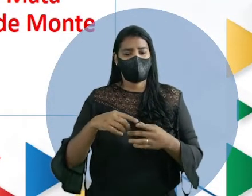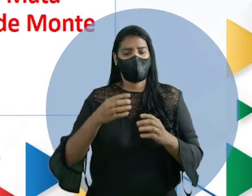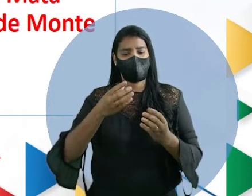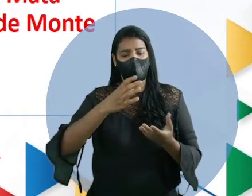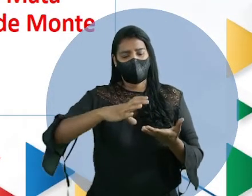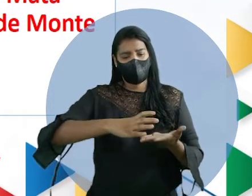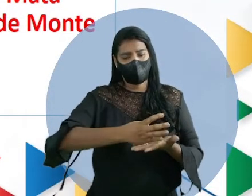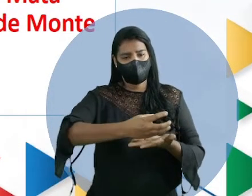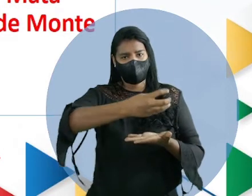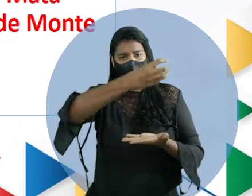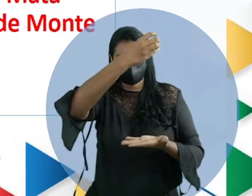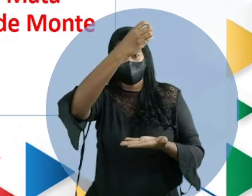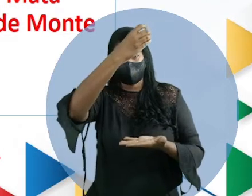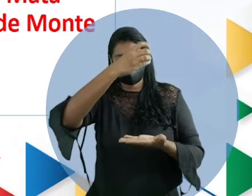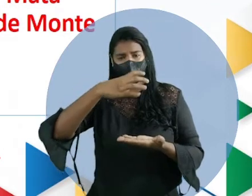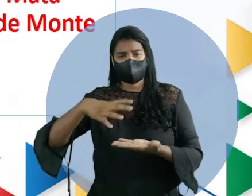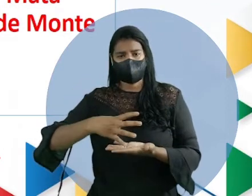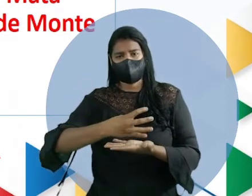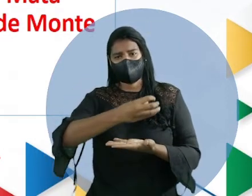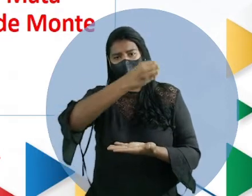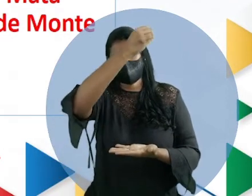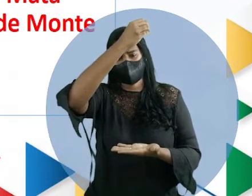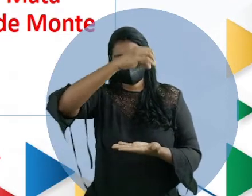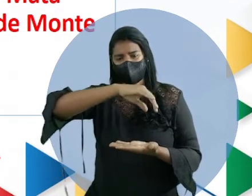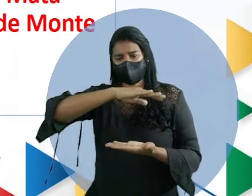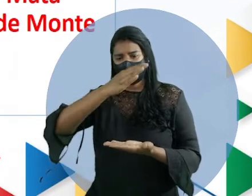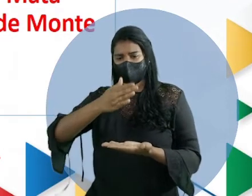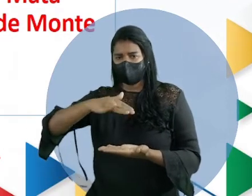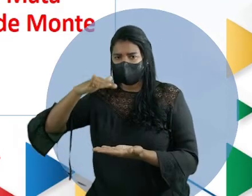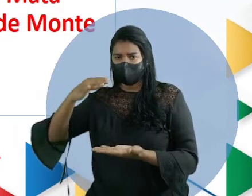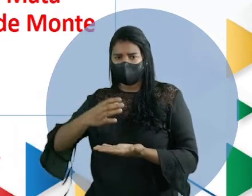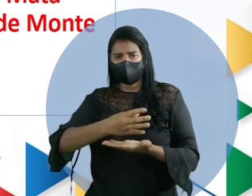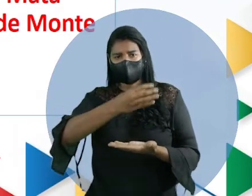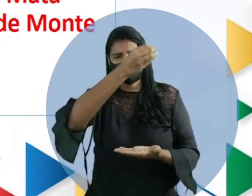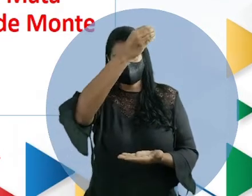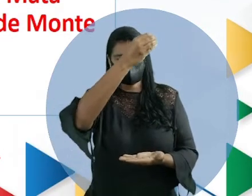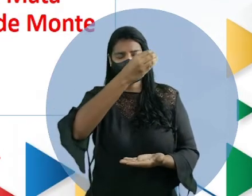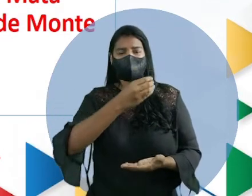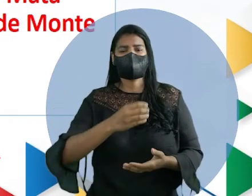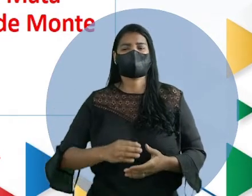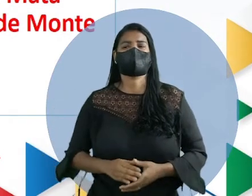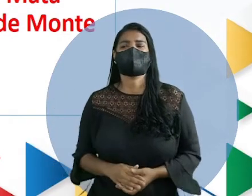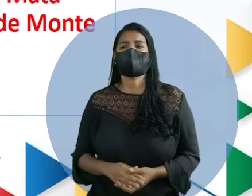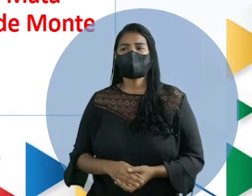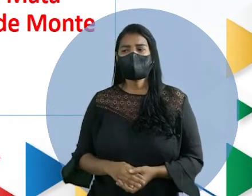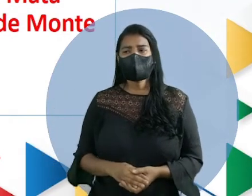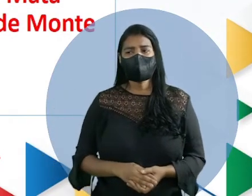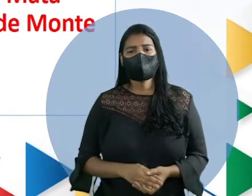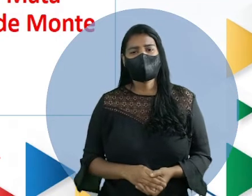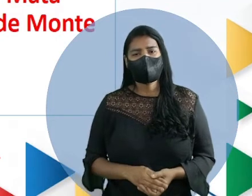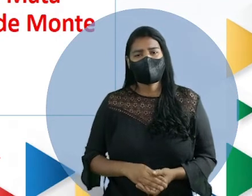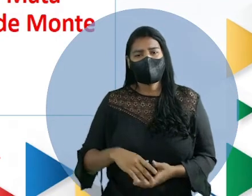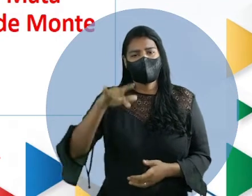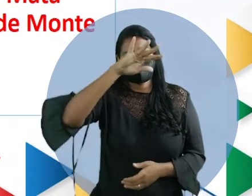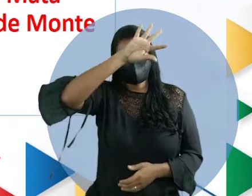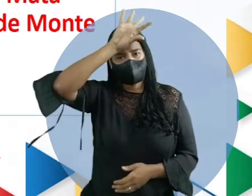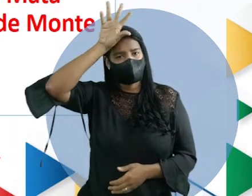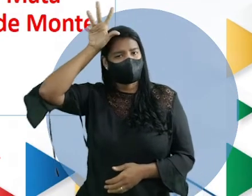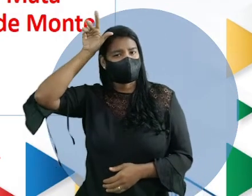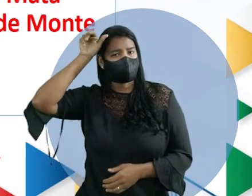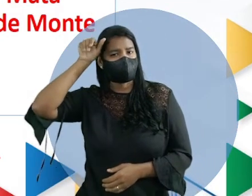Noronha, porque eu digo nossa, porque a gente do Pernambuco é que toma conta dela. As Anavilhanas, o Pantanal,